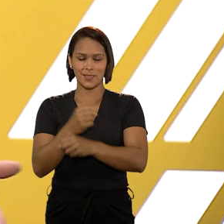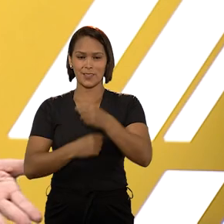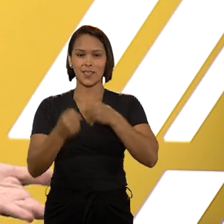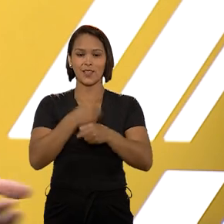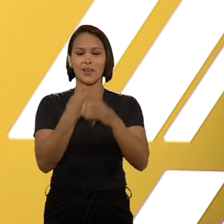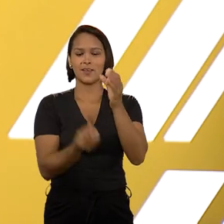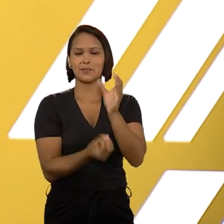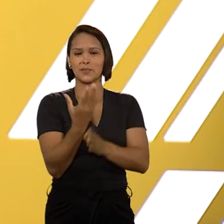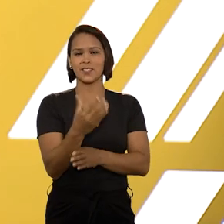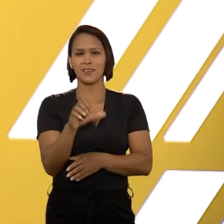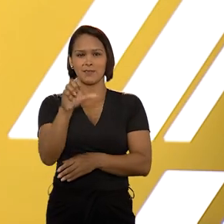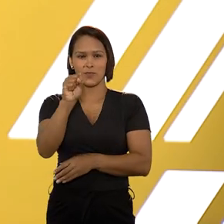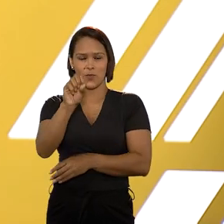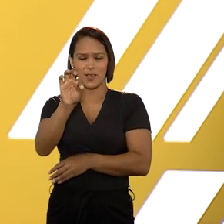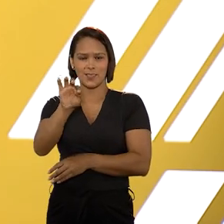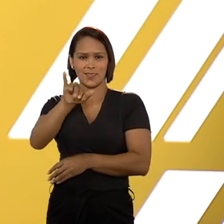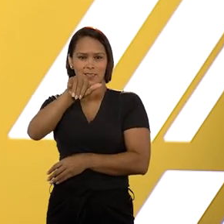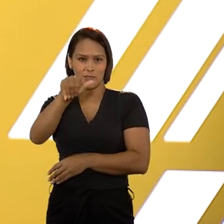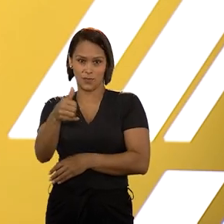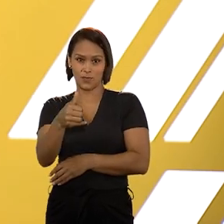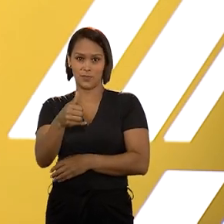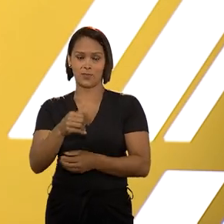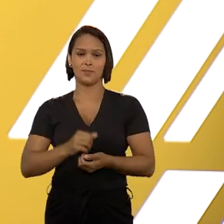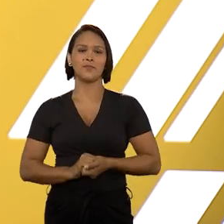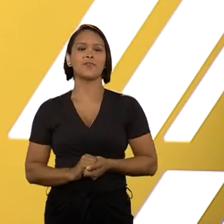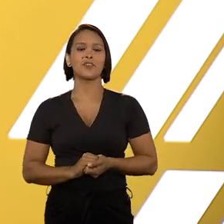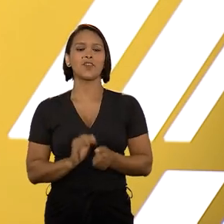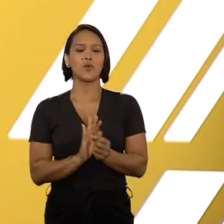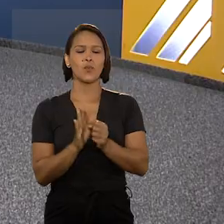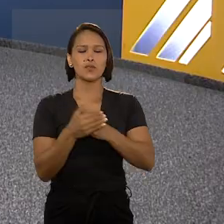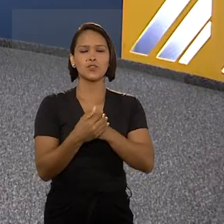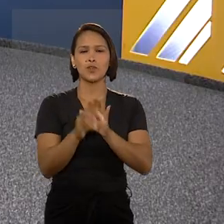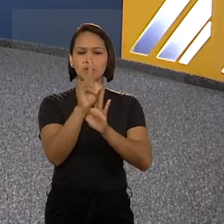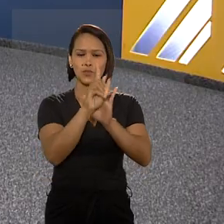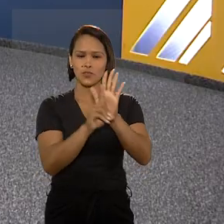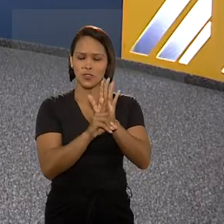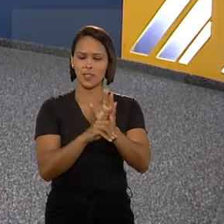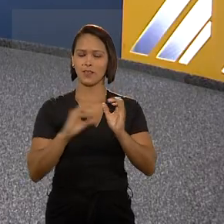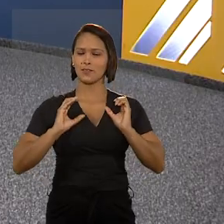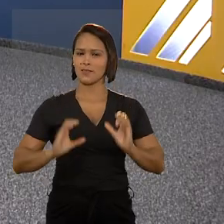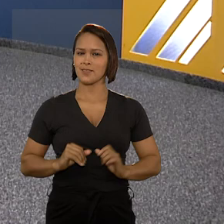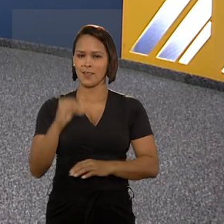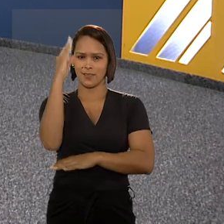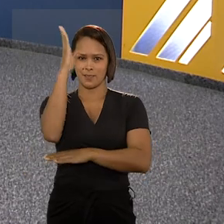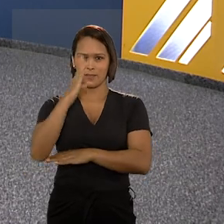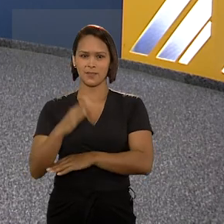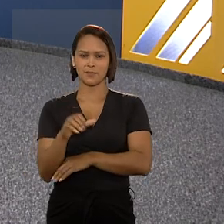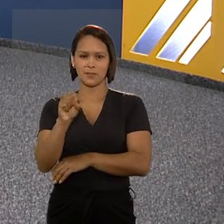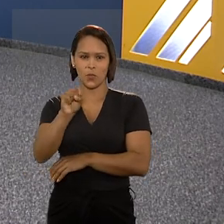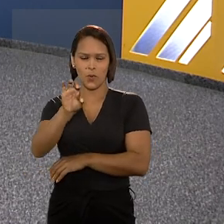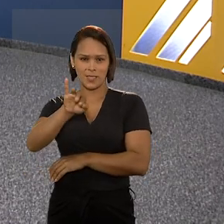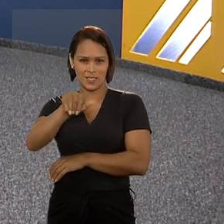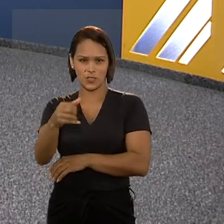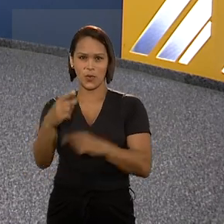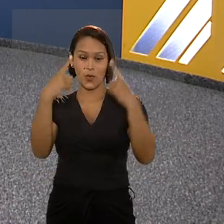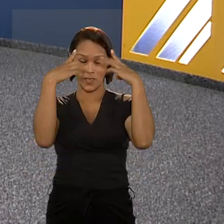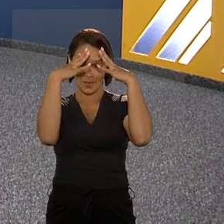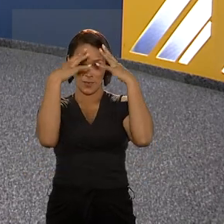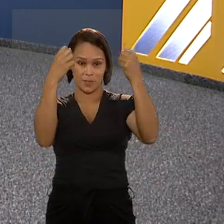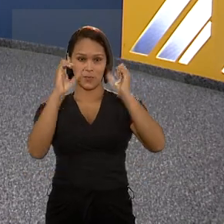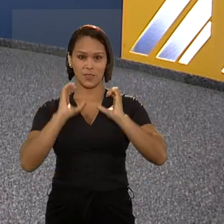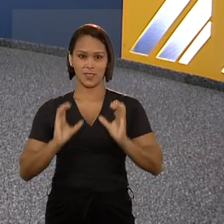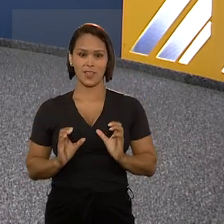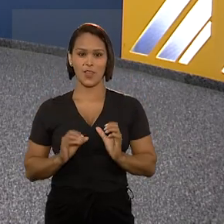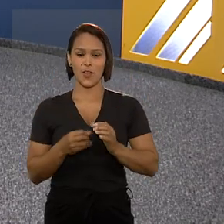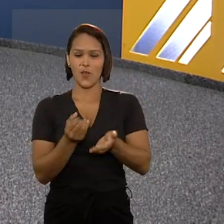e também a criação do Superior Tribunal de Justiça. Guardião dos Direitos dos Cidadãos Brasileiros, o Tribunal da